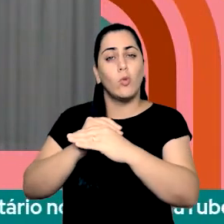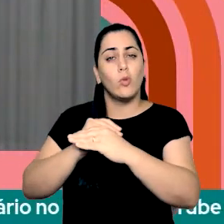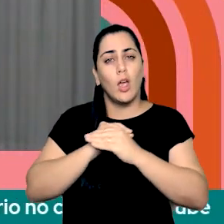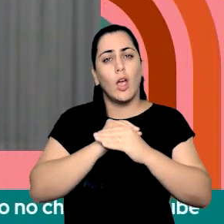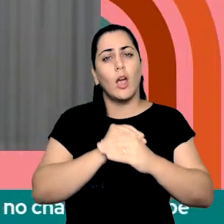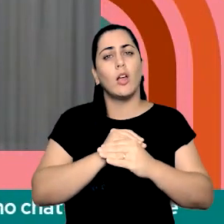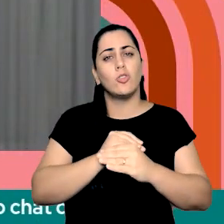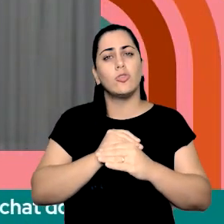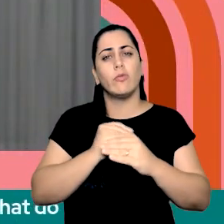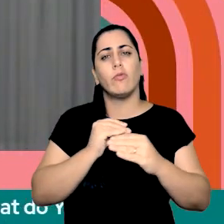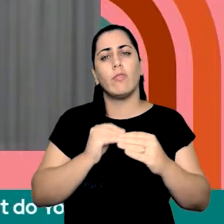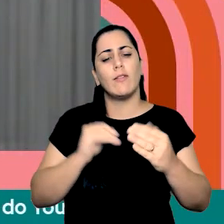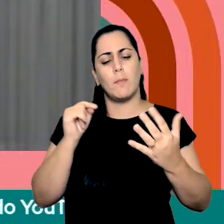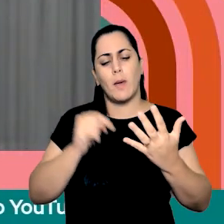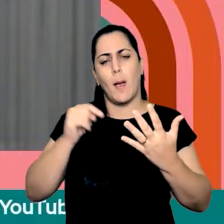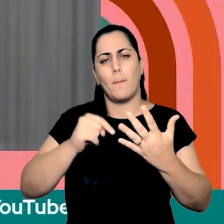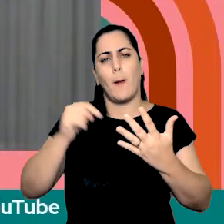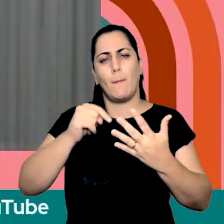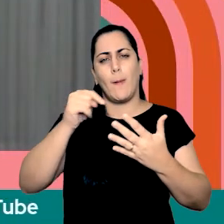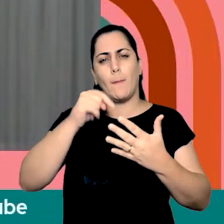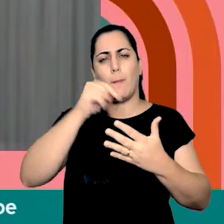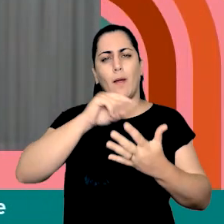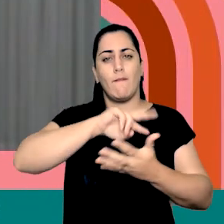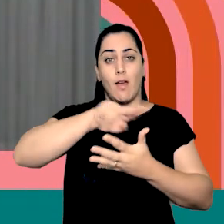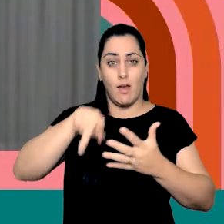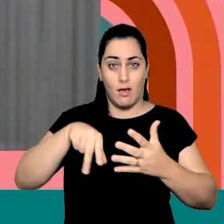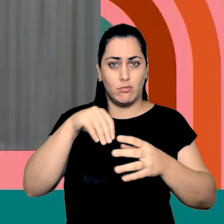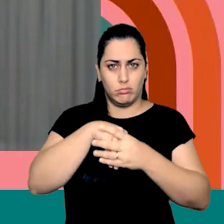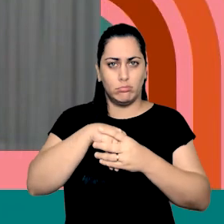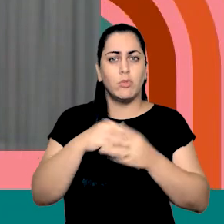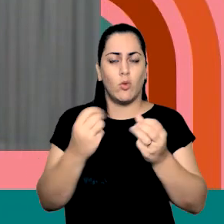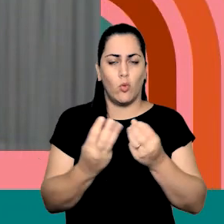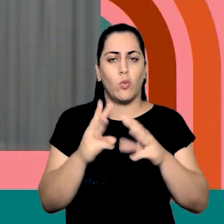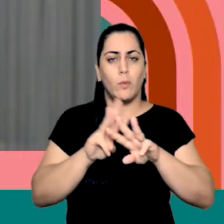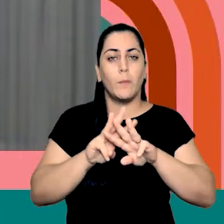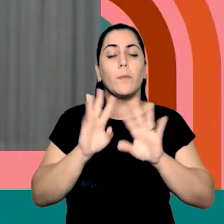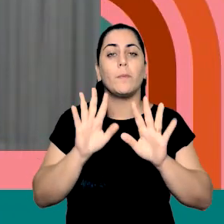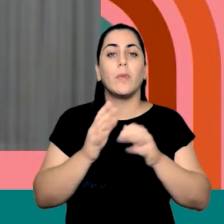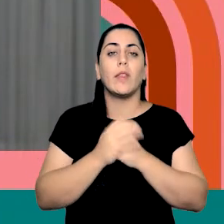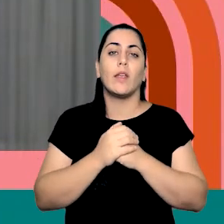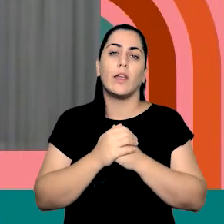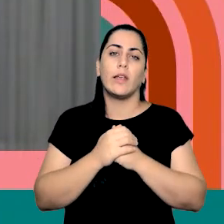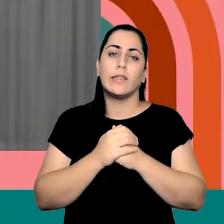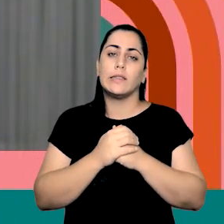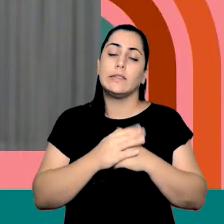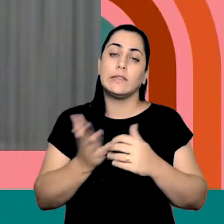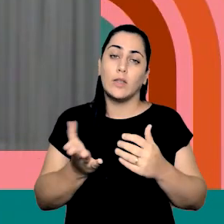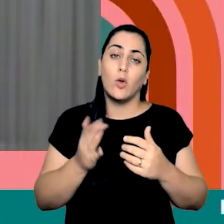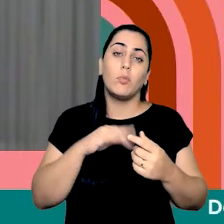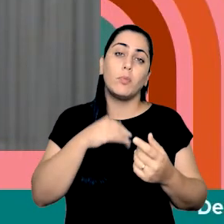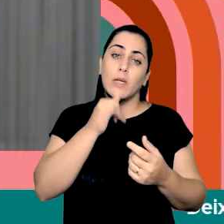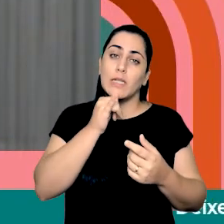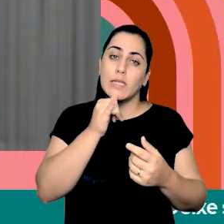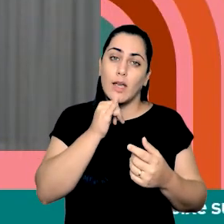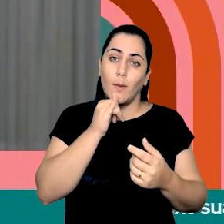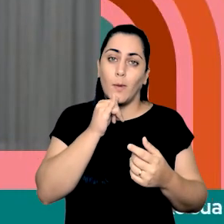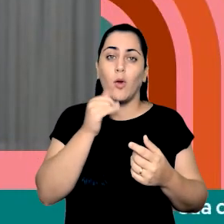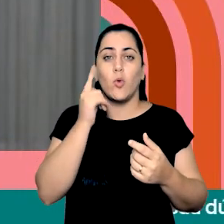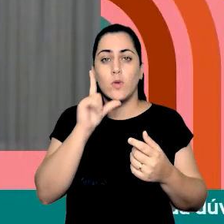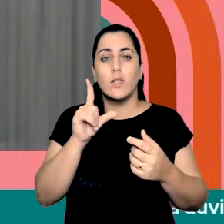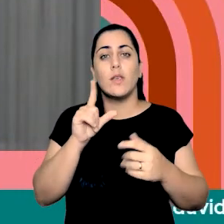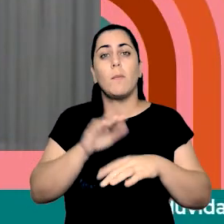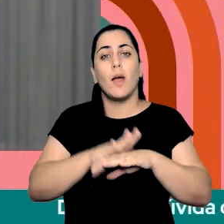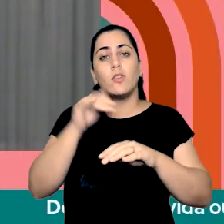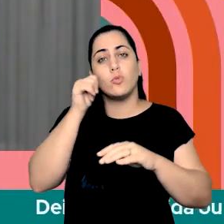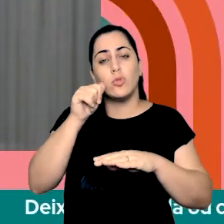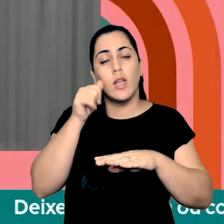em vários sub-itens, um deles é exatamente ampliar a participação das